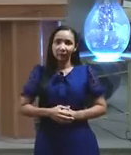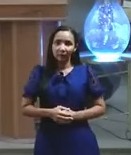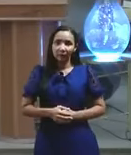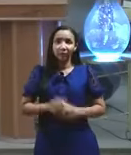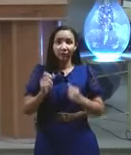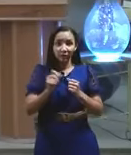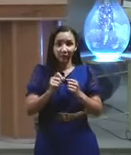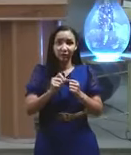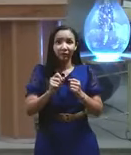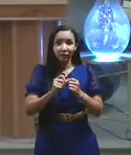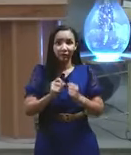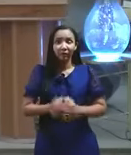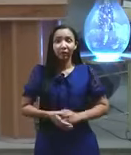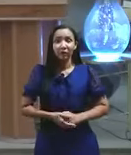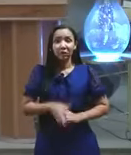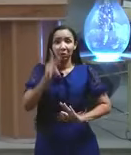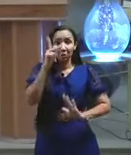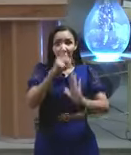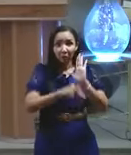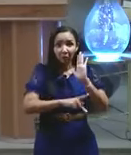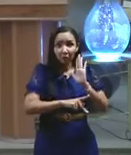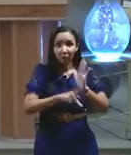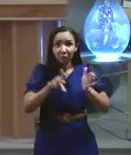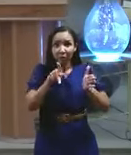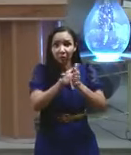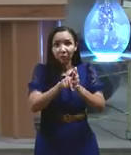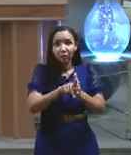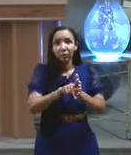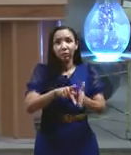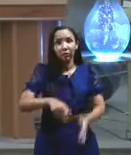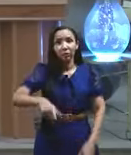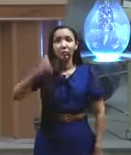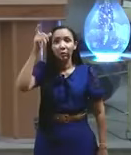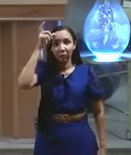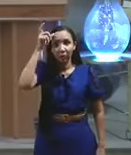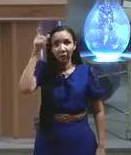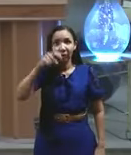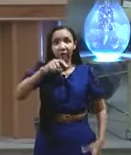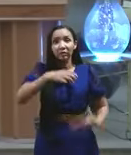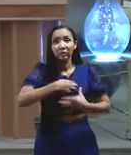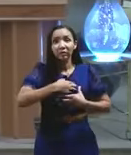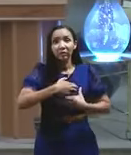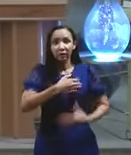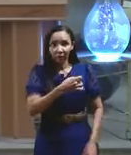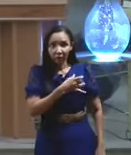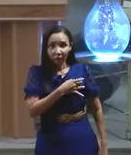amado, meu Jesus amado, me guarda Jesus, me guarda Jesus. Levanta a sua cabeça.